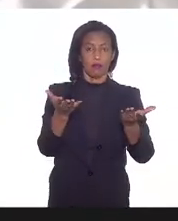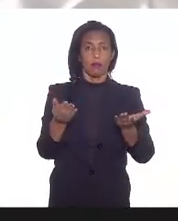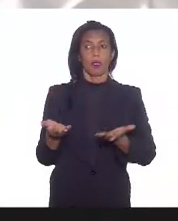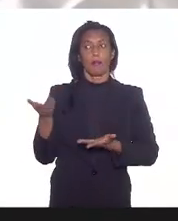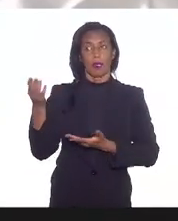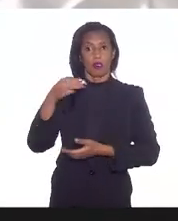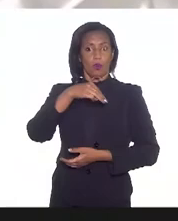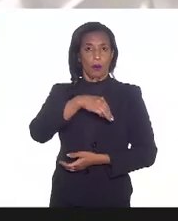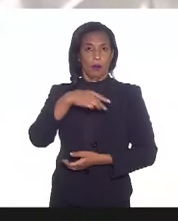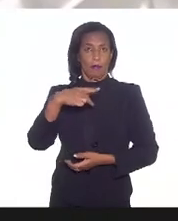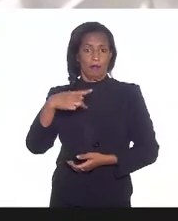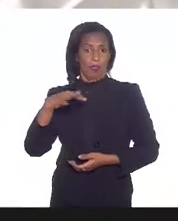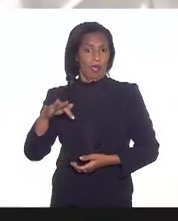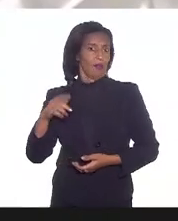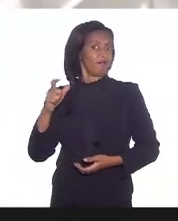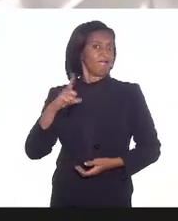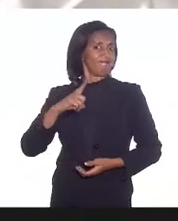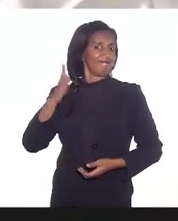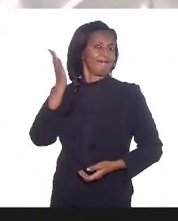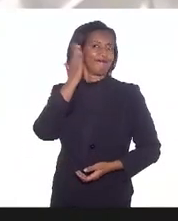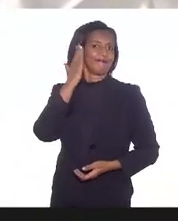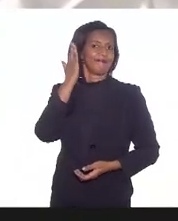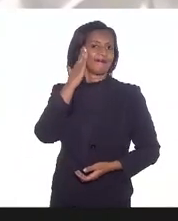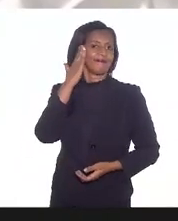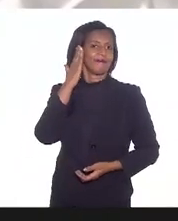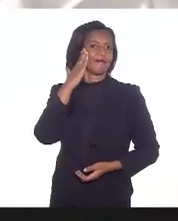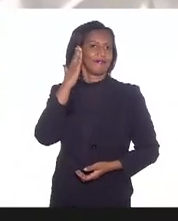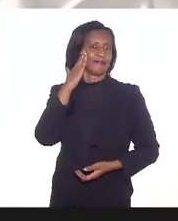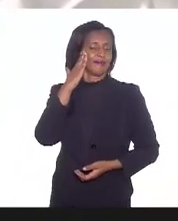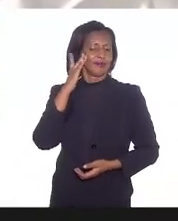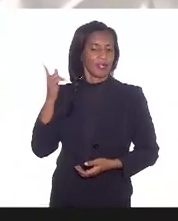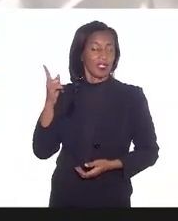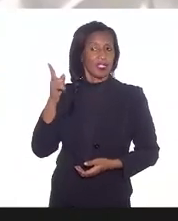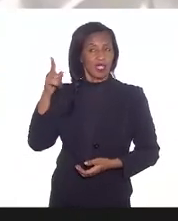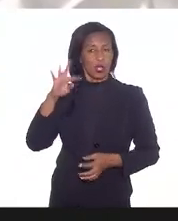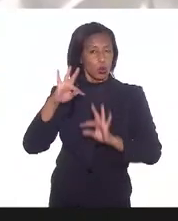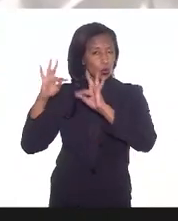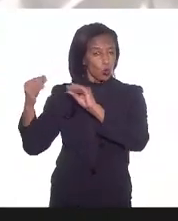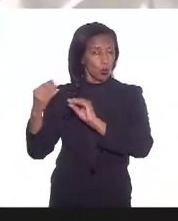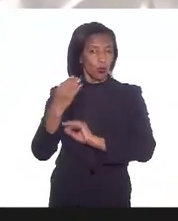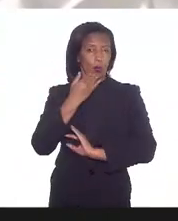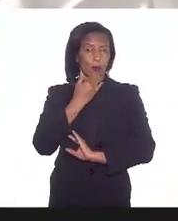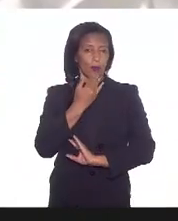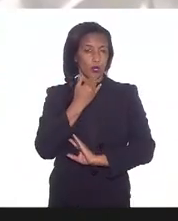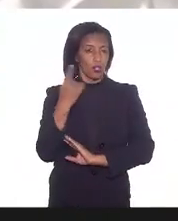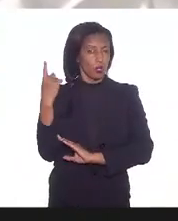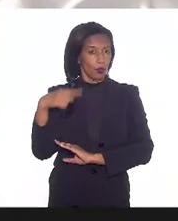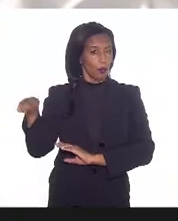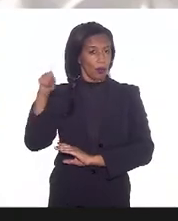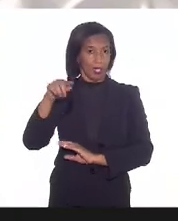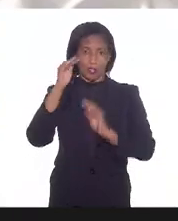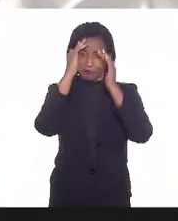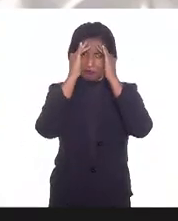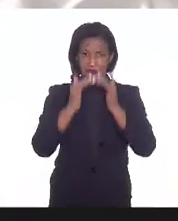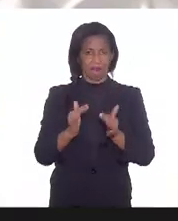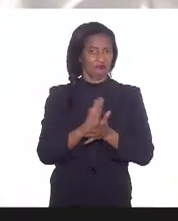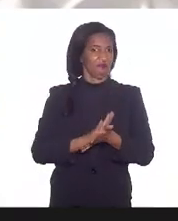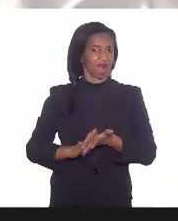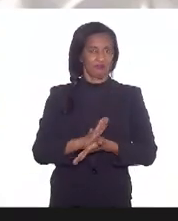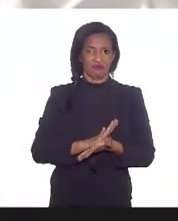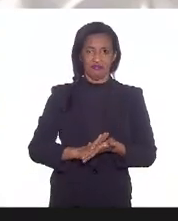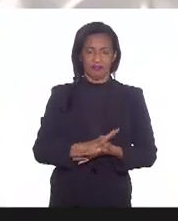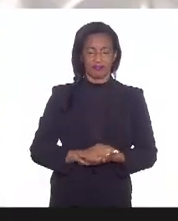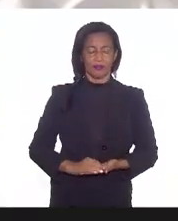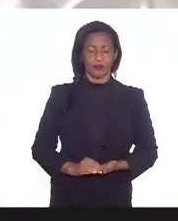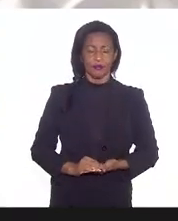Ministério Público possa ter ciência que as determinações por eles feitas não estão sendo cumpridas a segunda